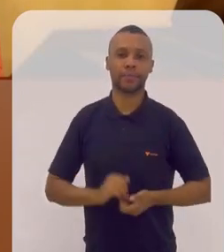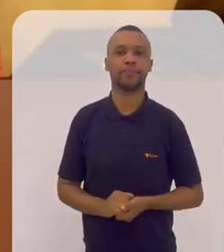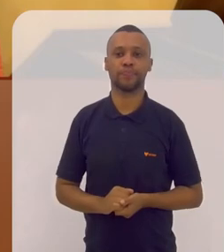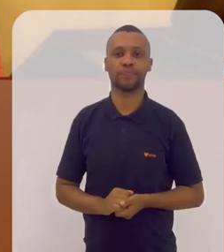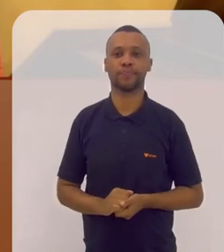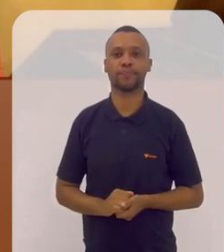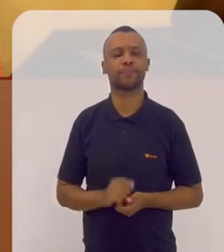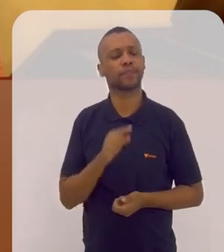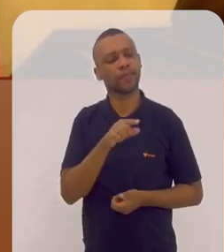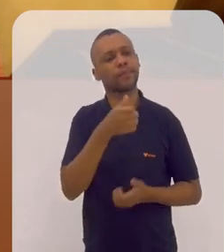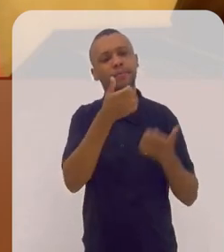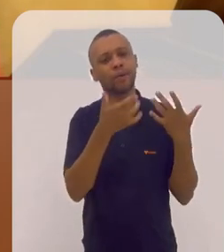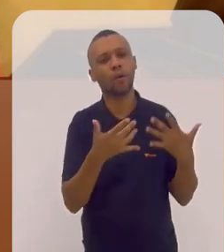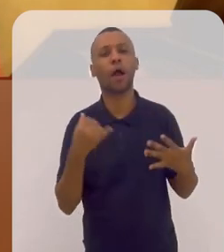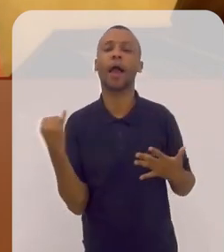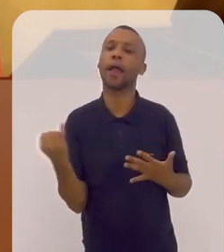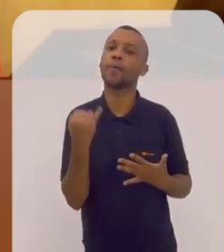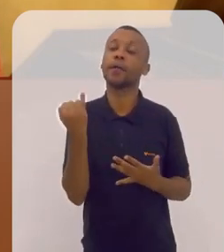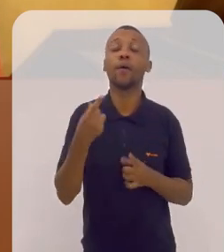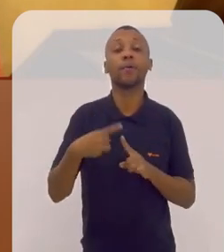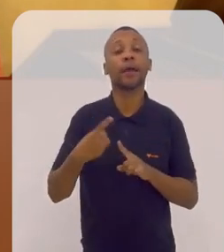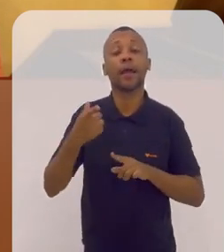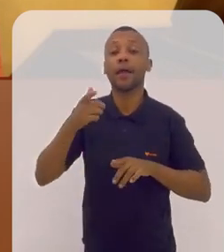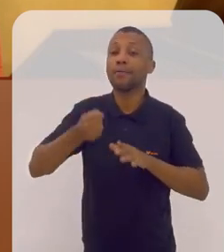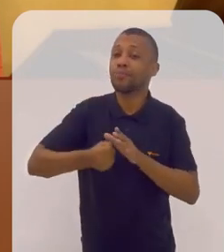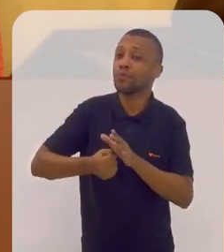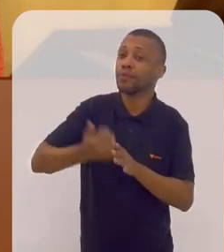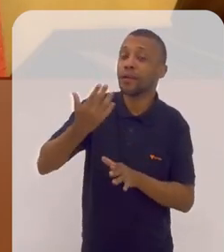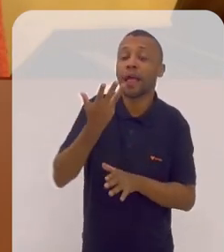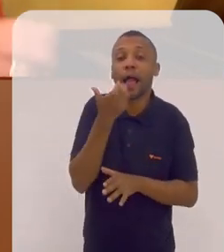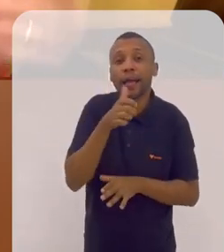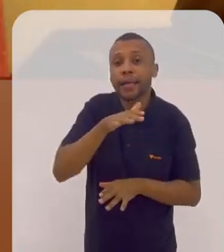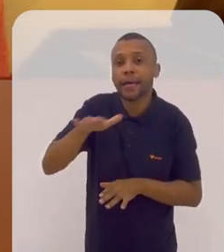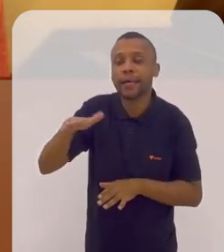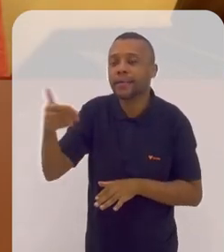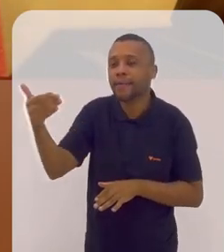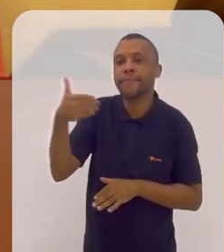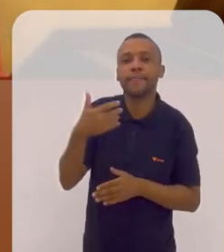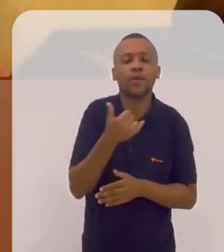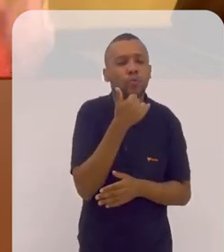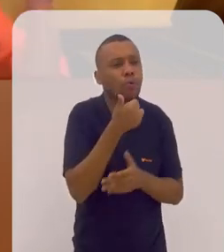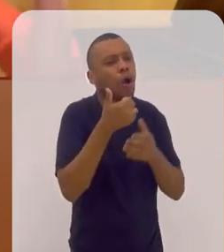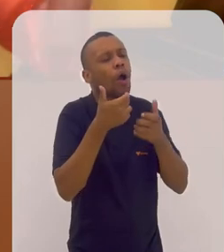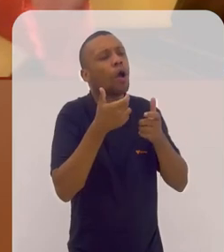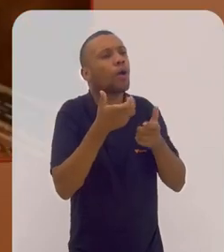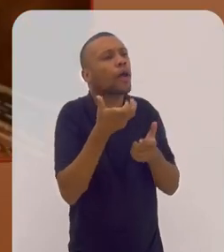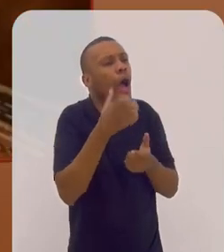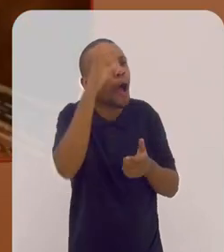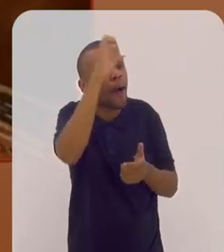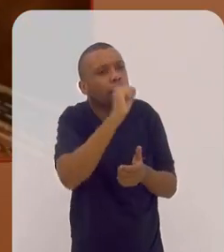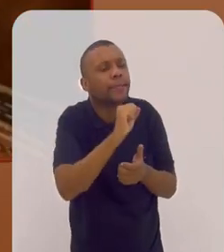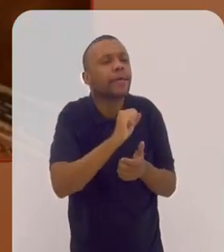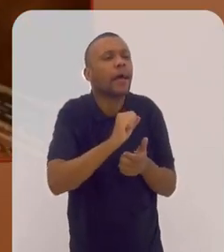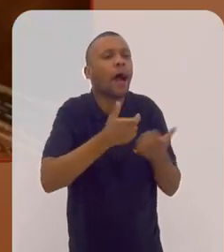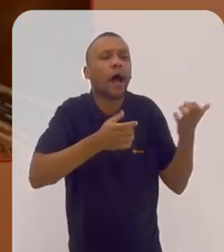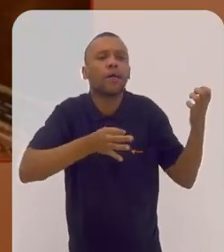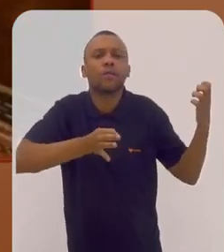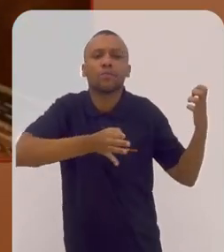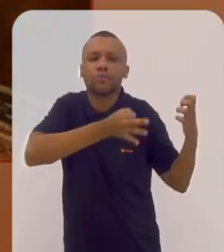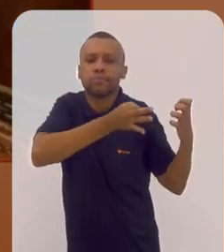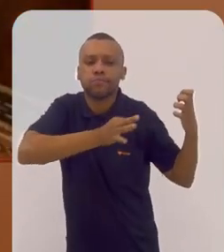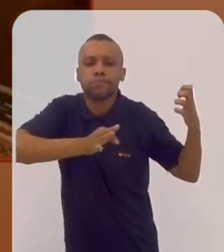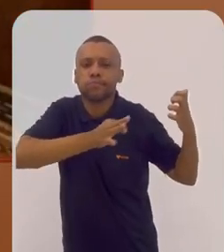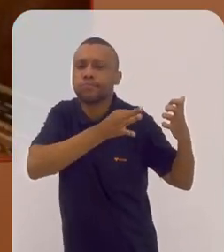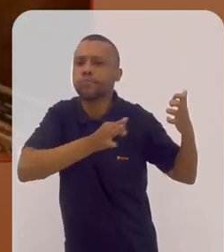É, e você sabe, isso que você falou é importante, muitas vezes crianças vinham, onde que eu posso aprender a tocar um